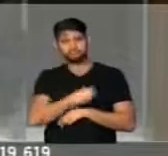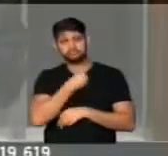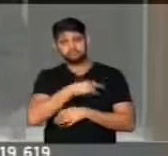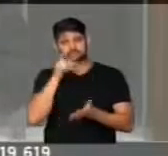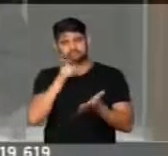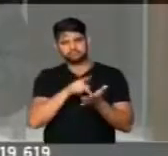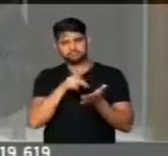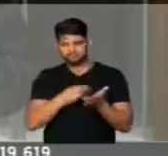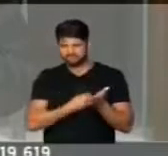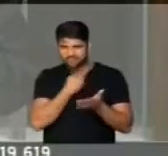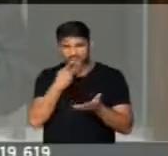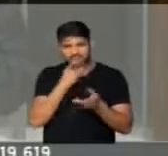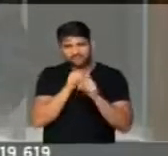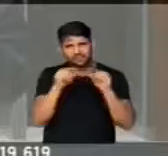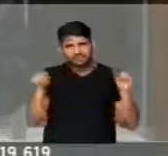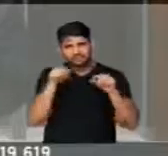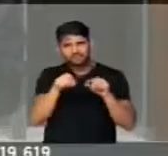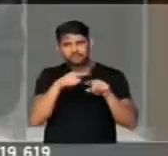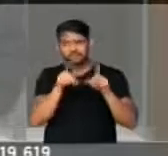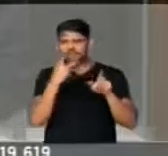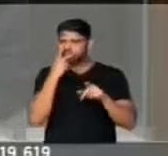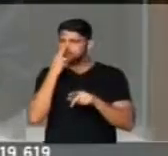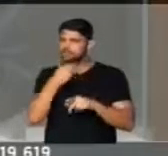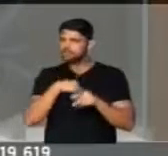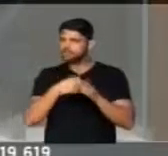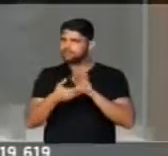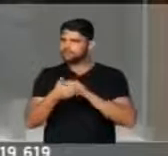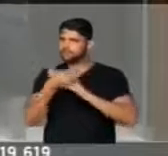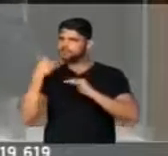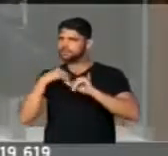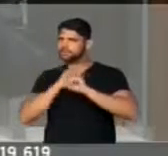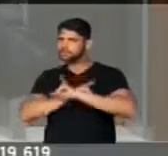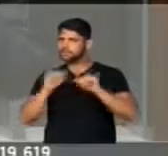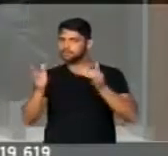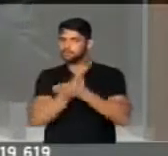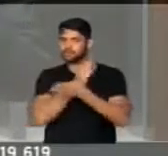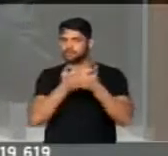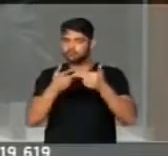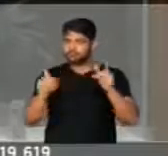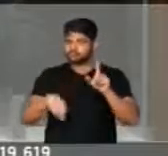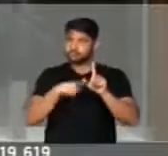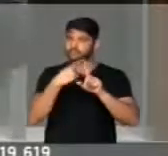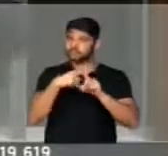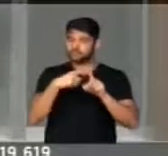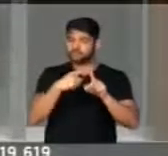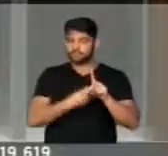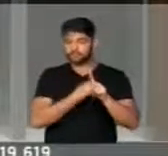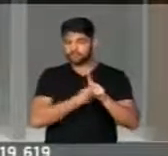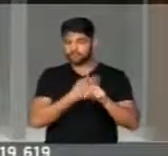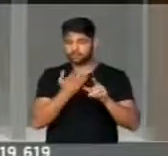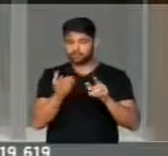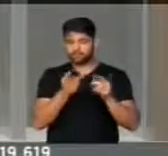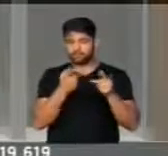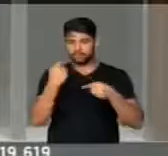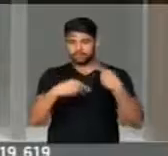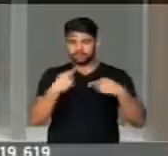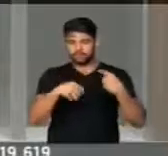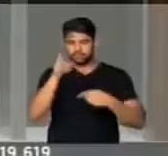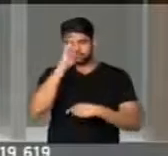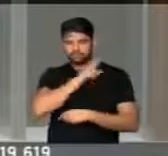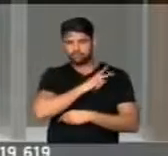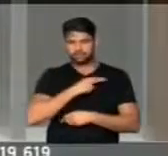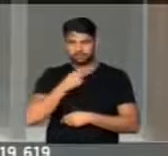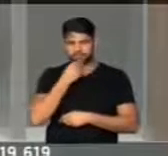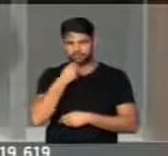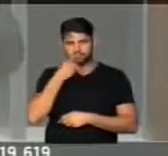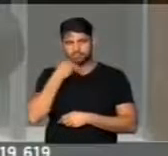exatamente isso. Mas eu acho que atrás desse recado tinha algo mais. E é disso que eu quero tratar aqui, senhor presidente,